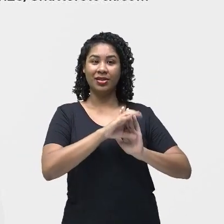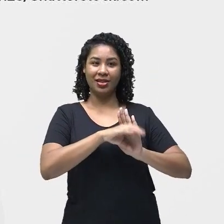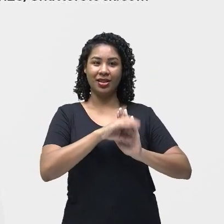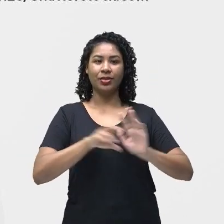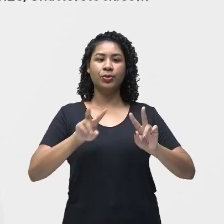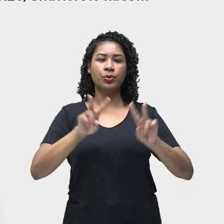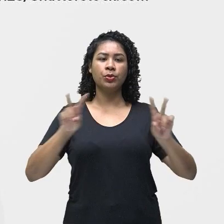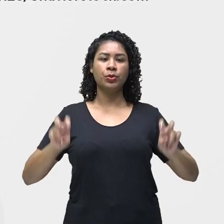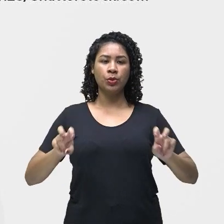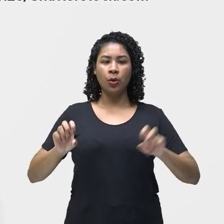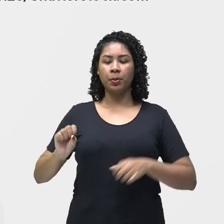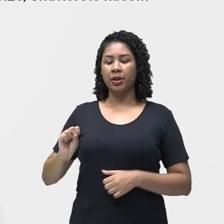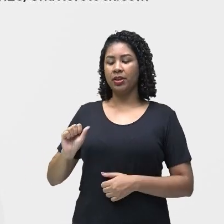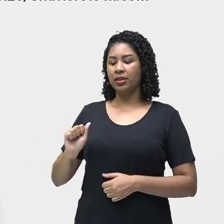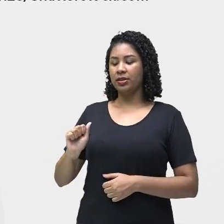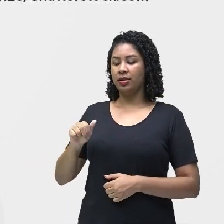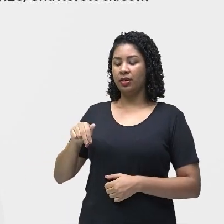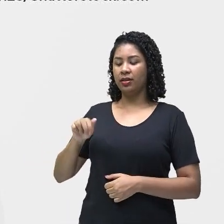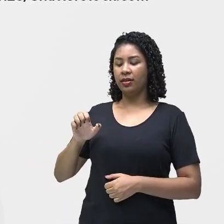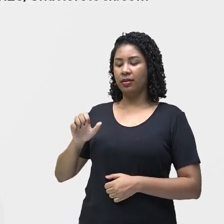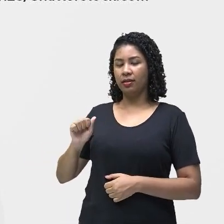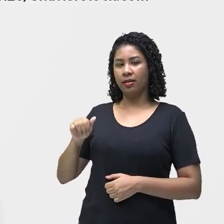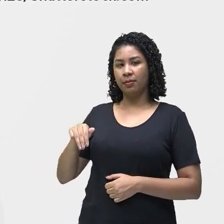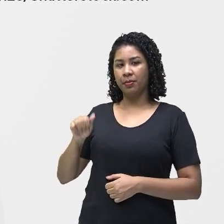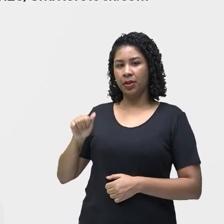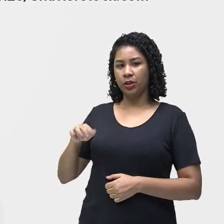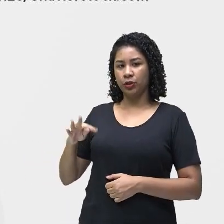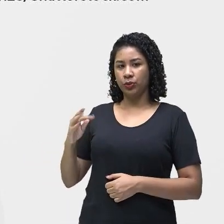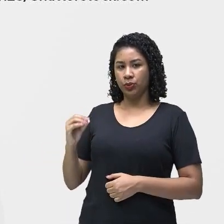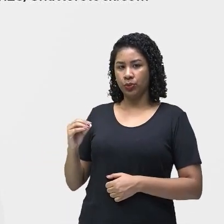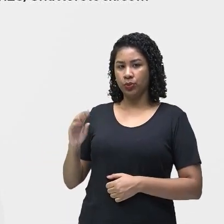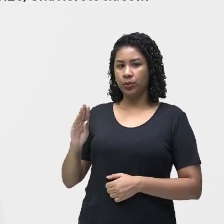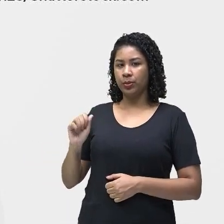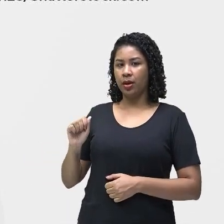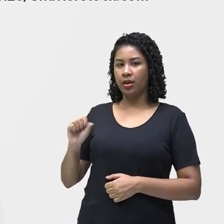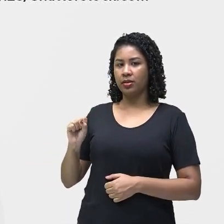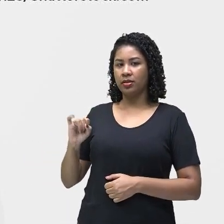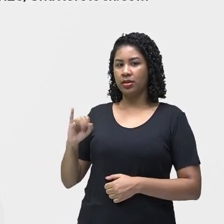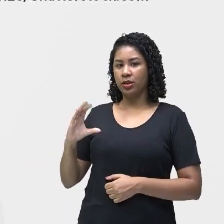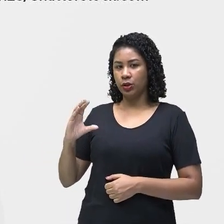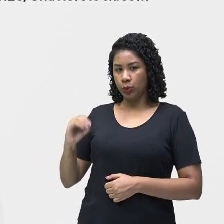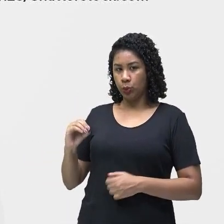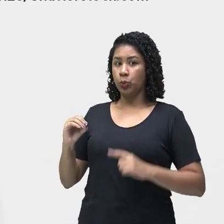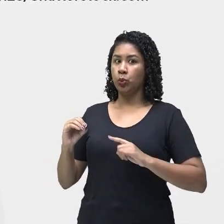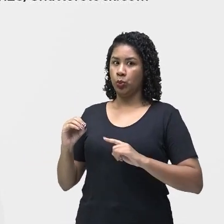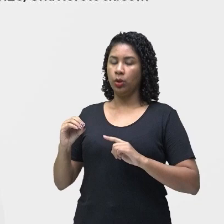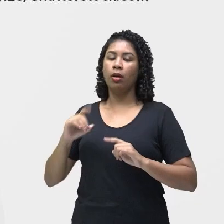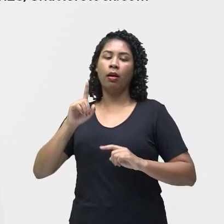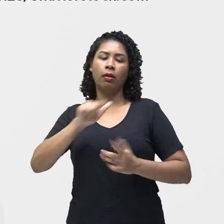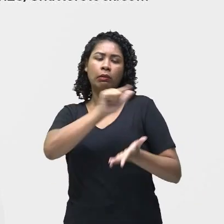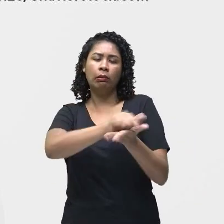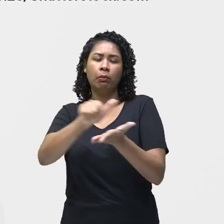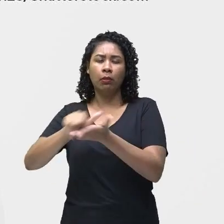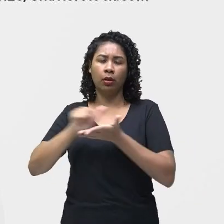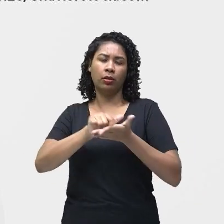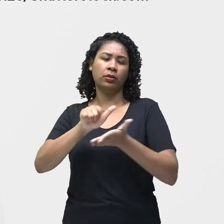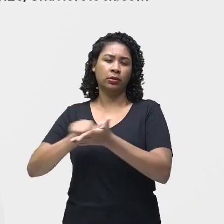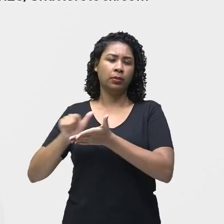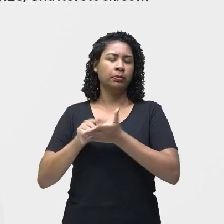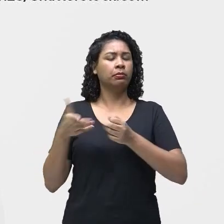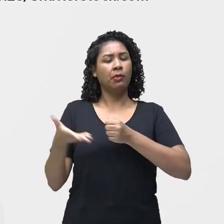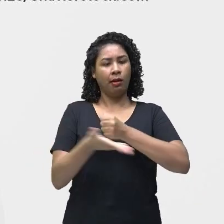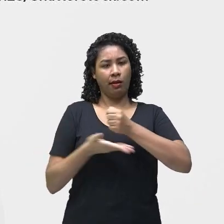saneamento básico, a importância dele para as doenças. Então, leiam comigo na cartela,